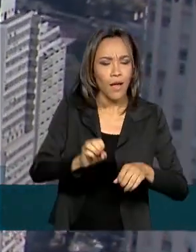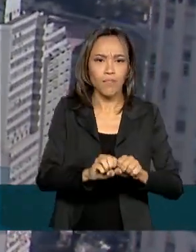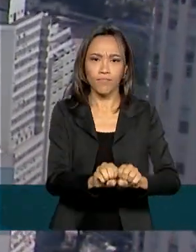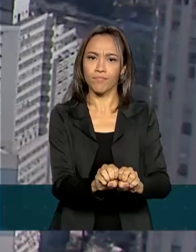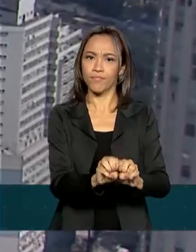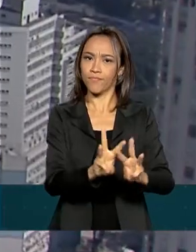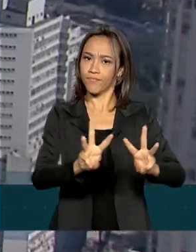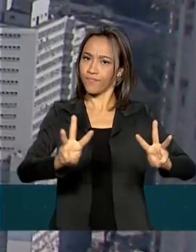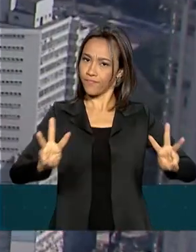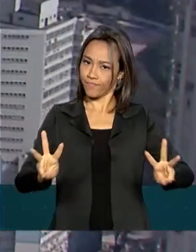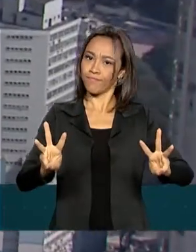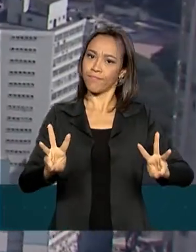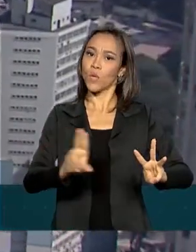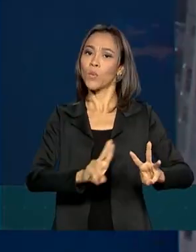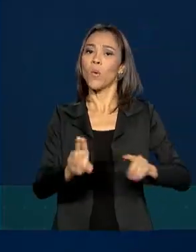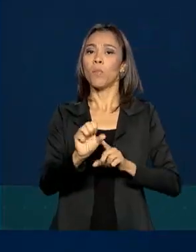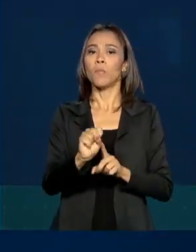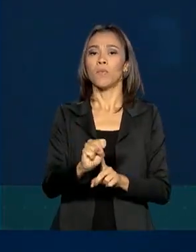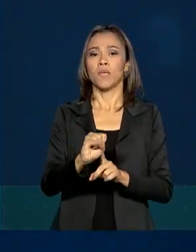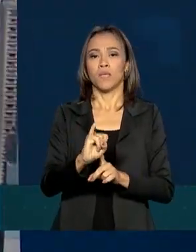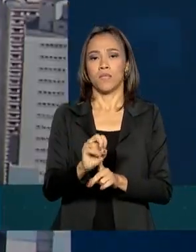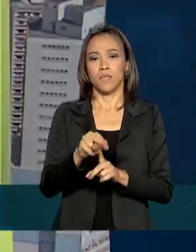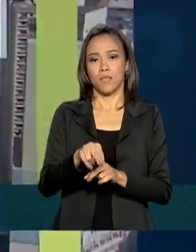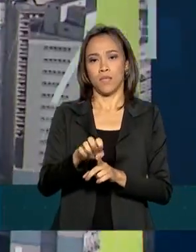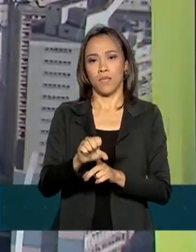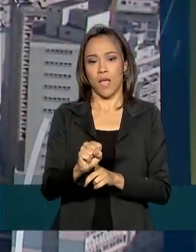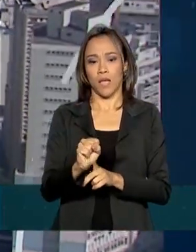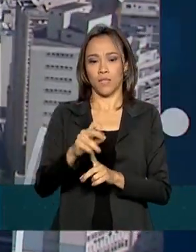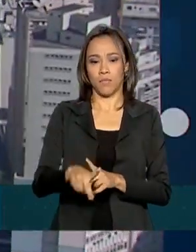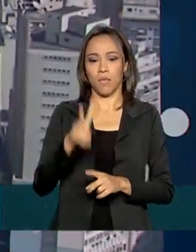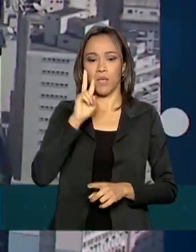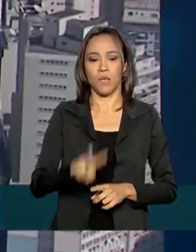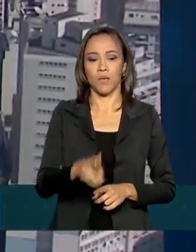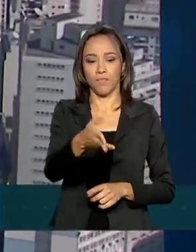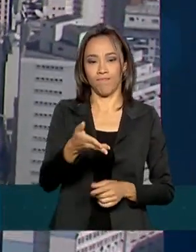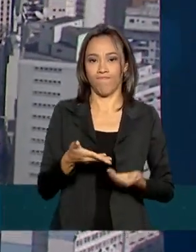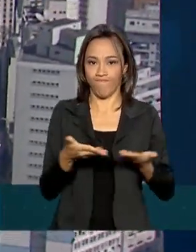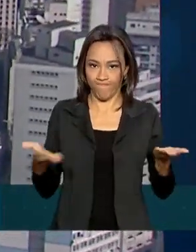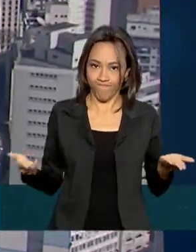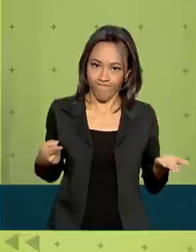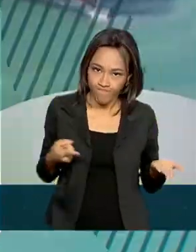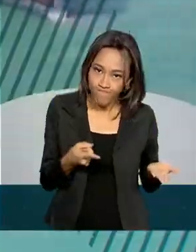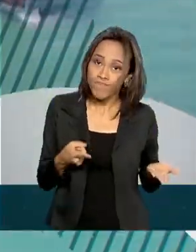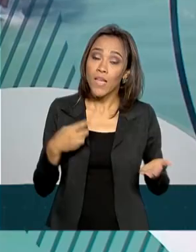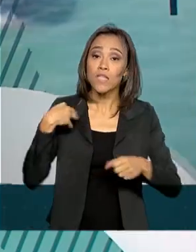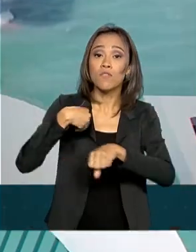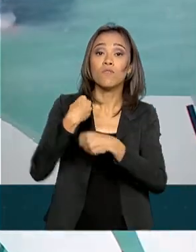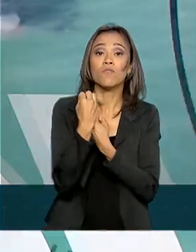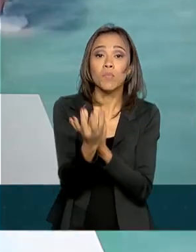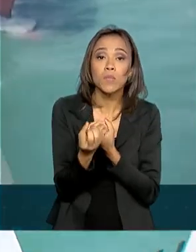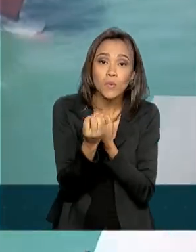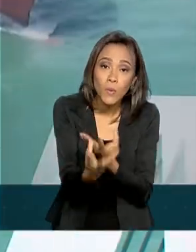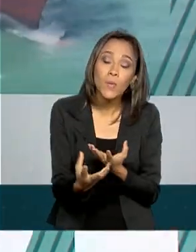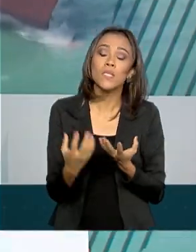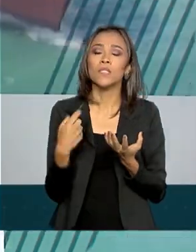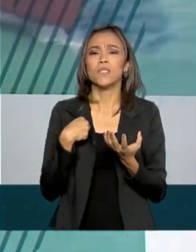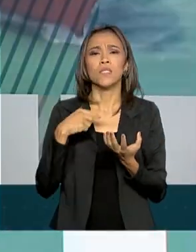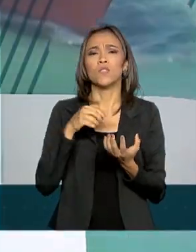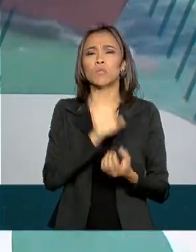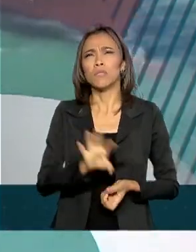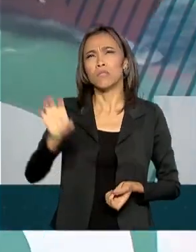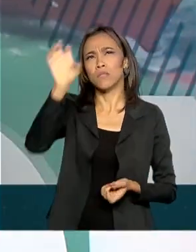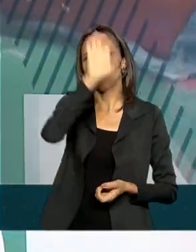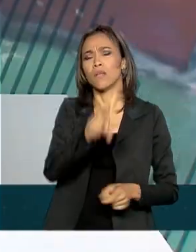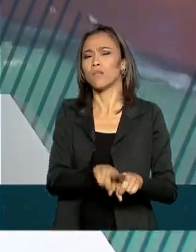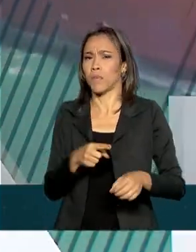plataforma Sinesp, em segurança.sinesp.gov.br. Os dados unificados com informações de estados e